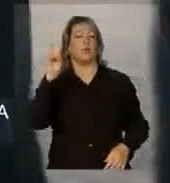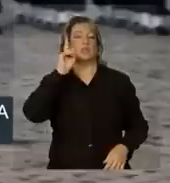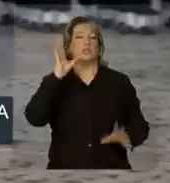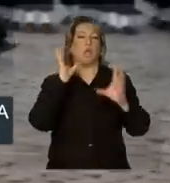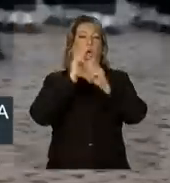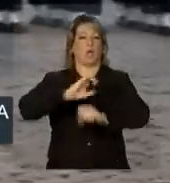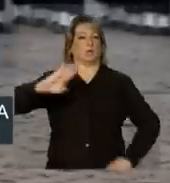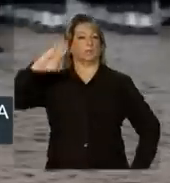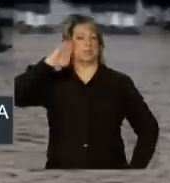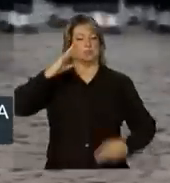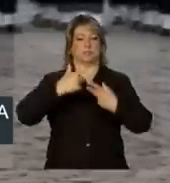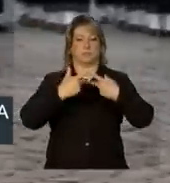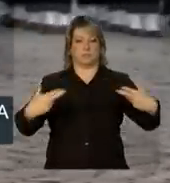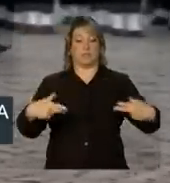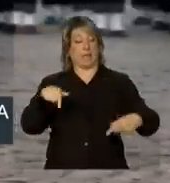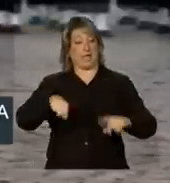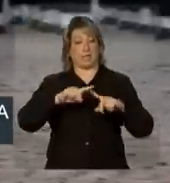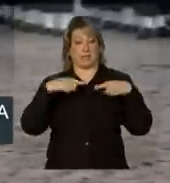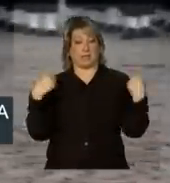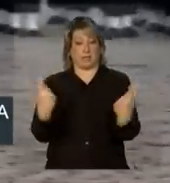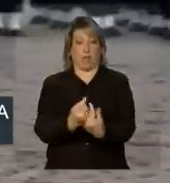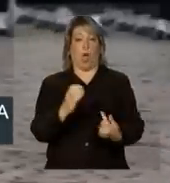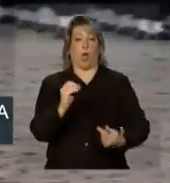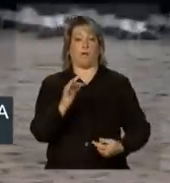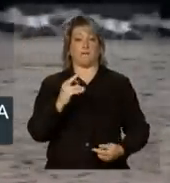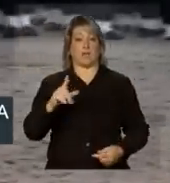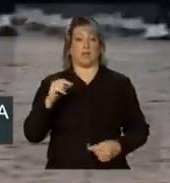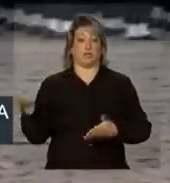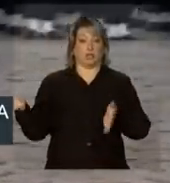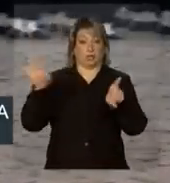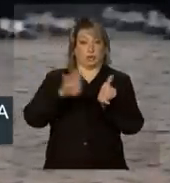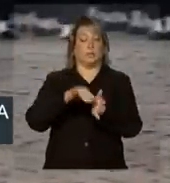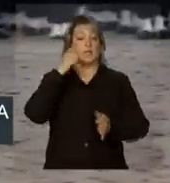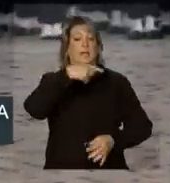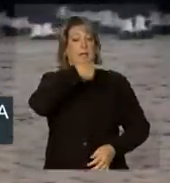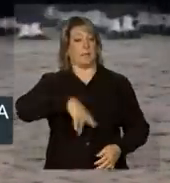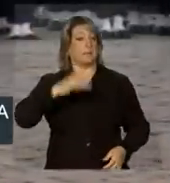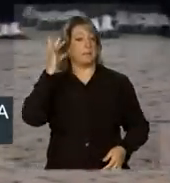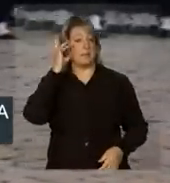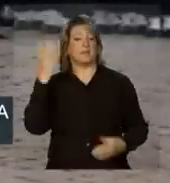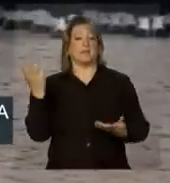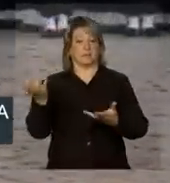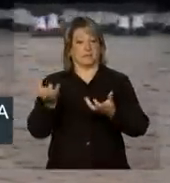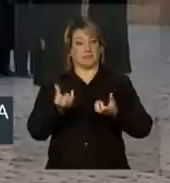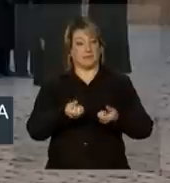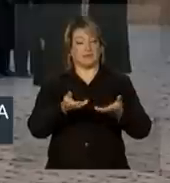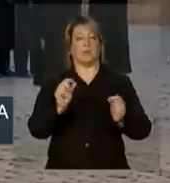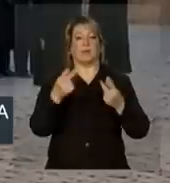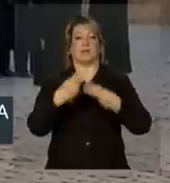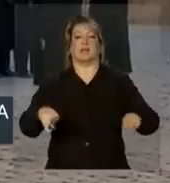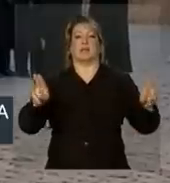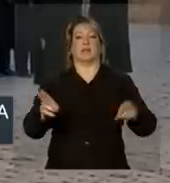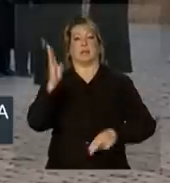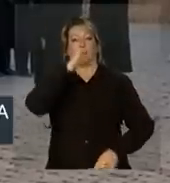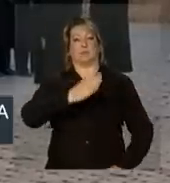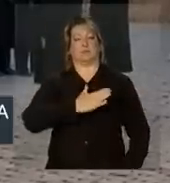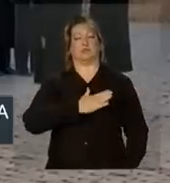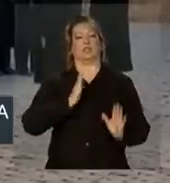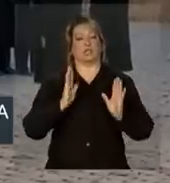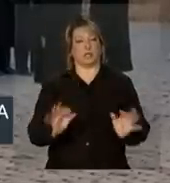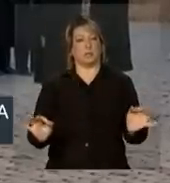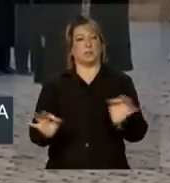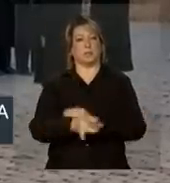Durante a cerimônia oficial de chegada, a presidenta Adima foi recebida com o Hino Nacional Brasileiro,